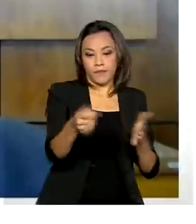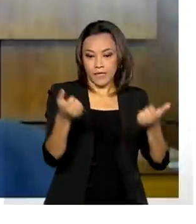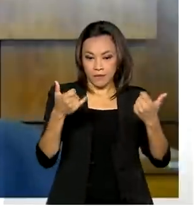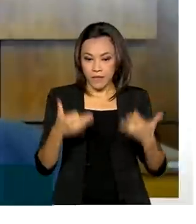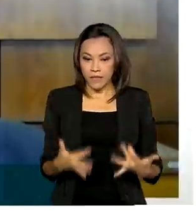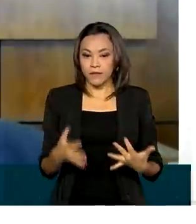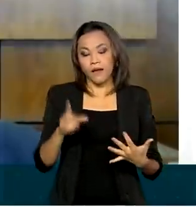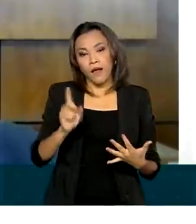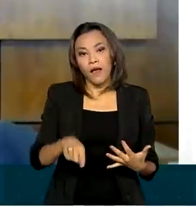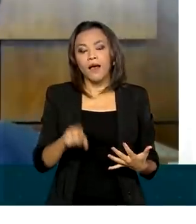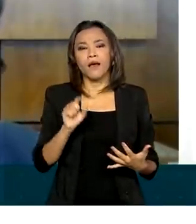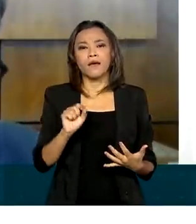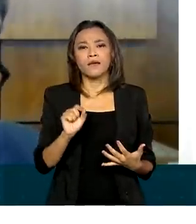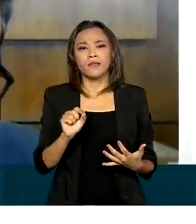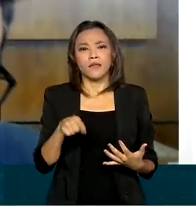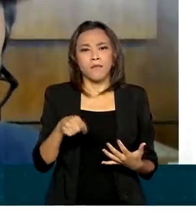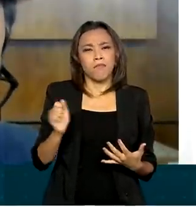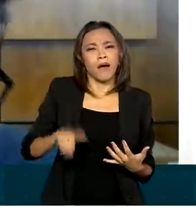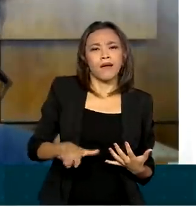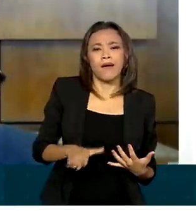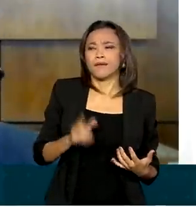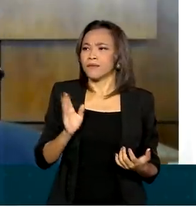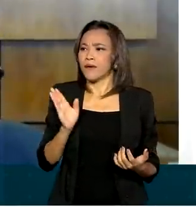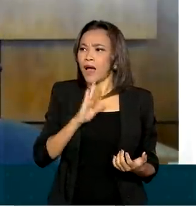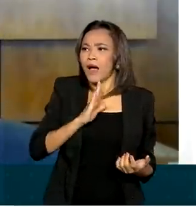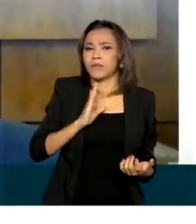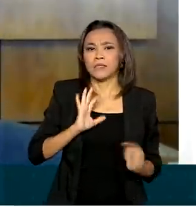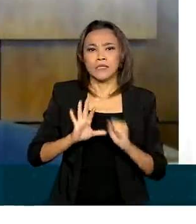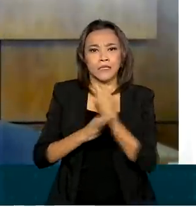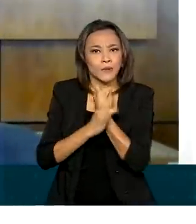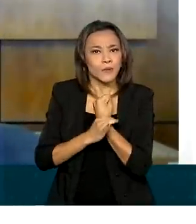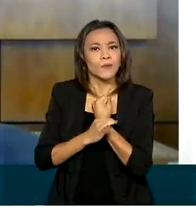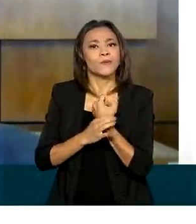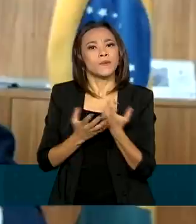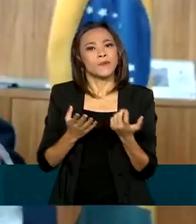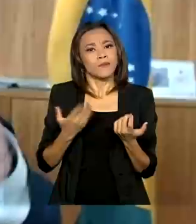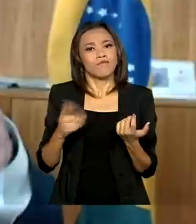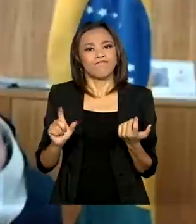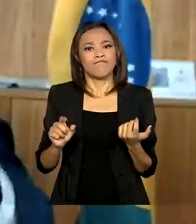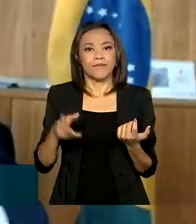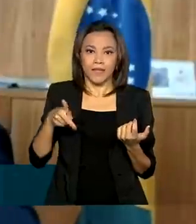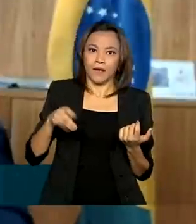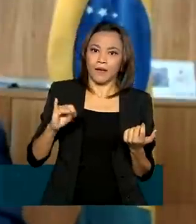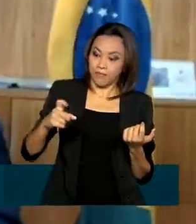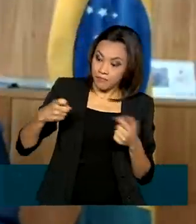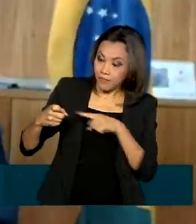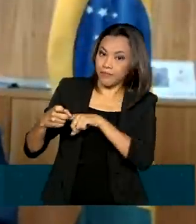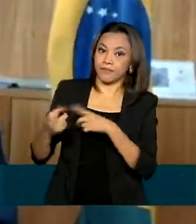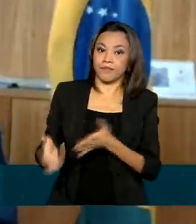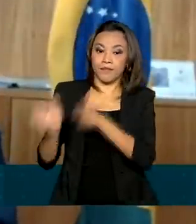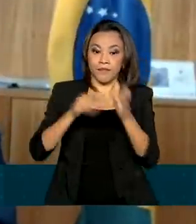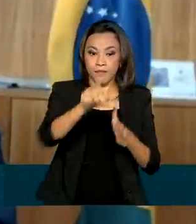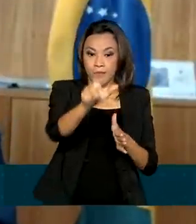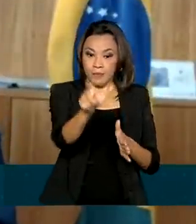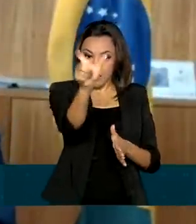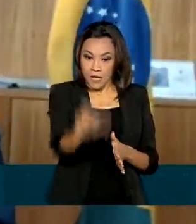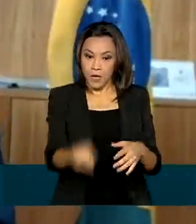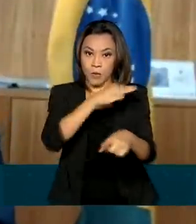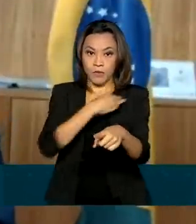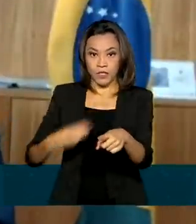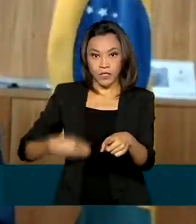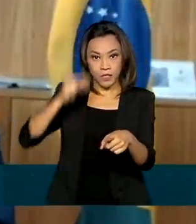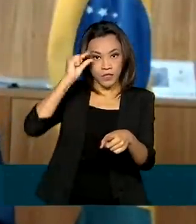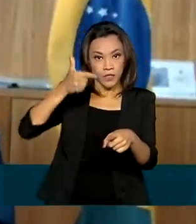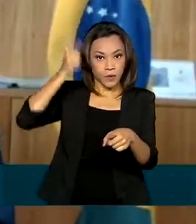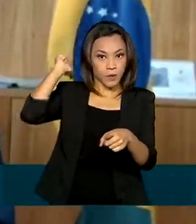ter um meio de pagamento, algo que fosse barato, rápido, seguro, transparente e aberto. Segundo o ministro da Economia, Paulo Guedes, o PIX